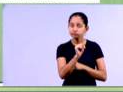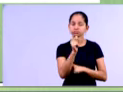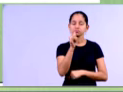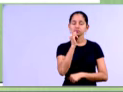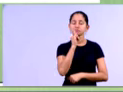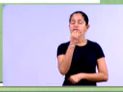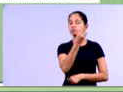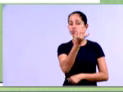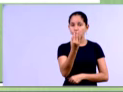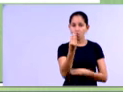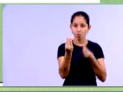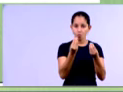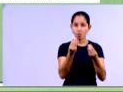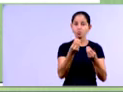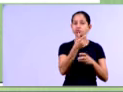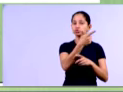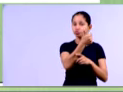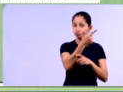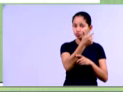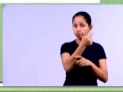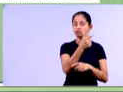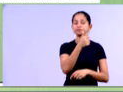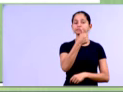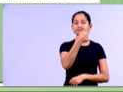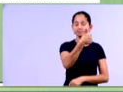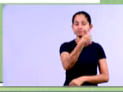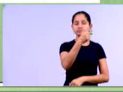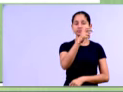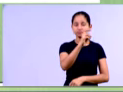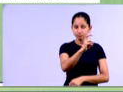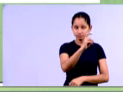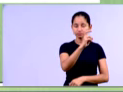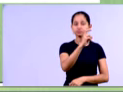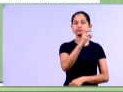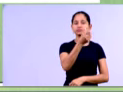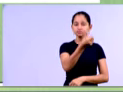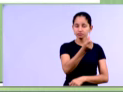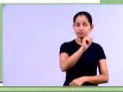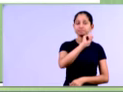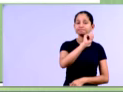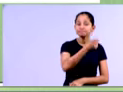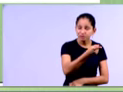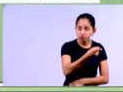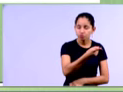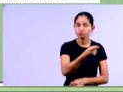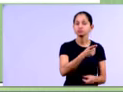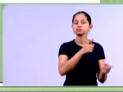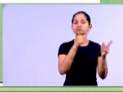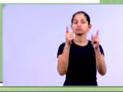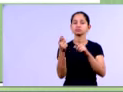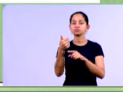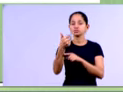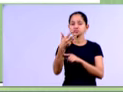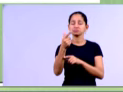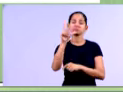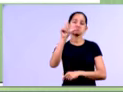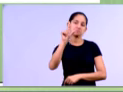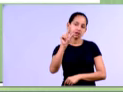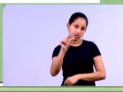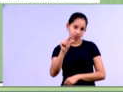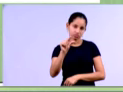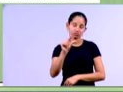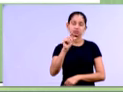os investimentos aqui em 2012 foram de 156.475 reais. Já em 2013, foram menores,